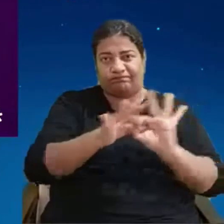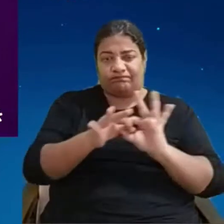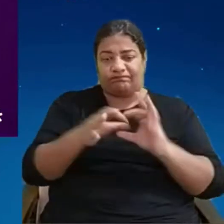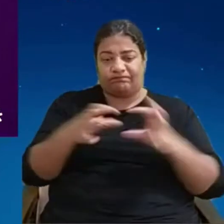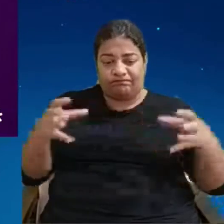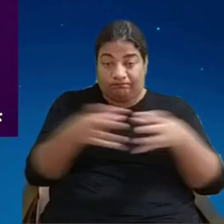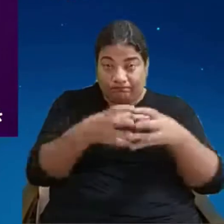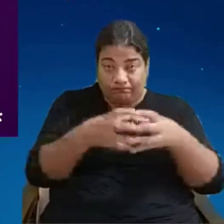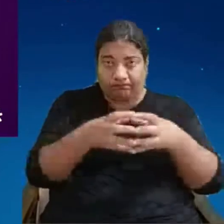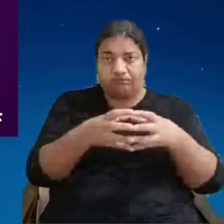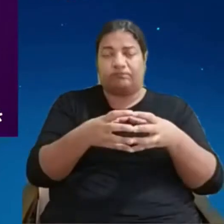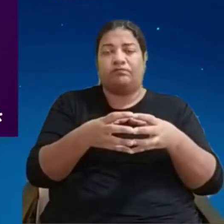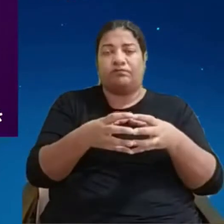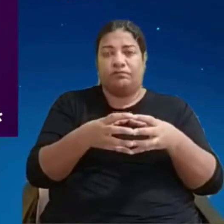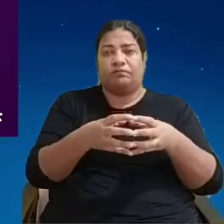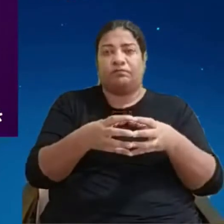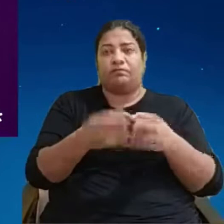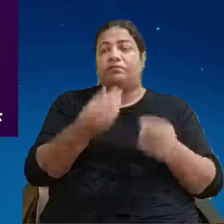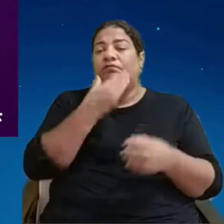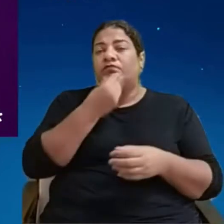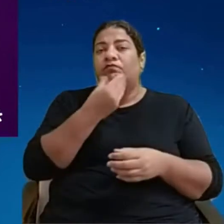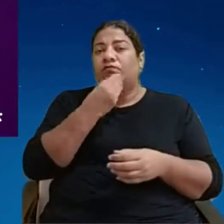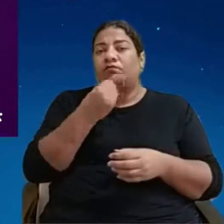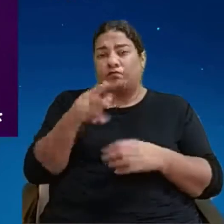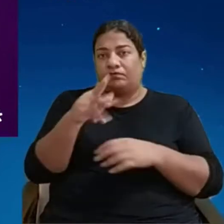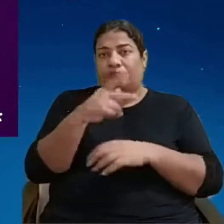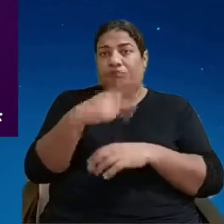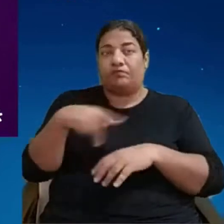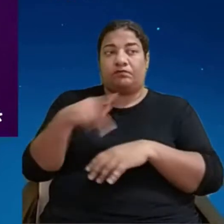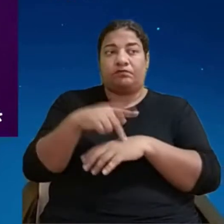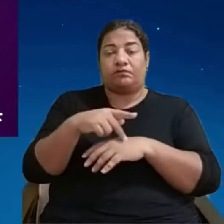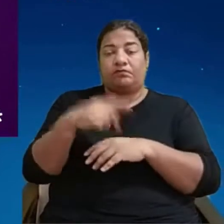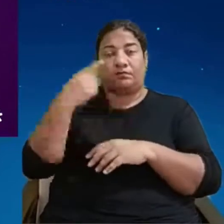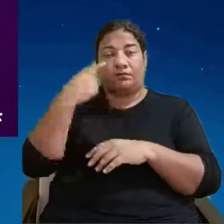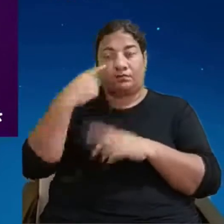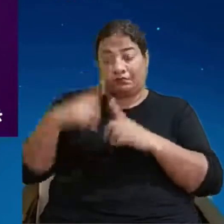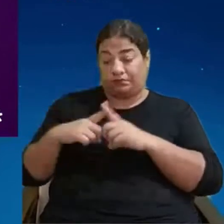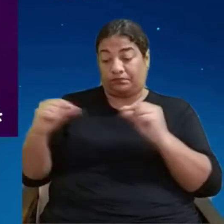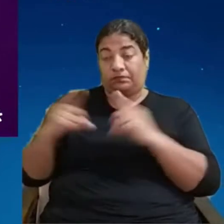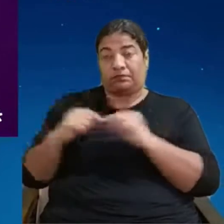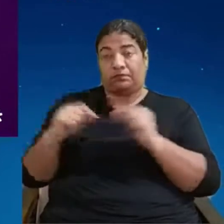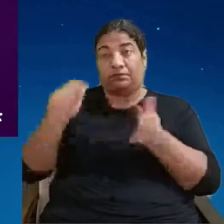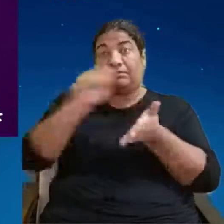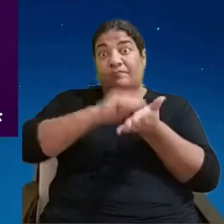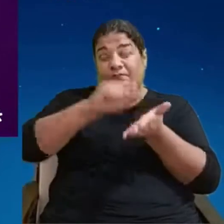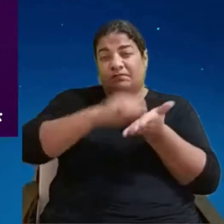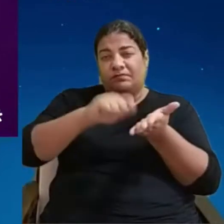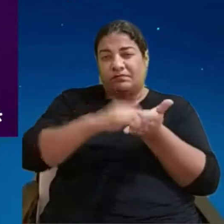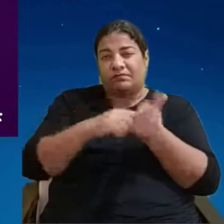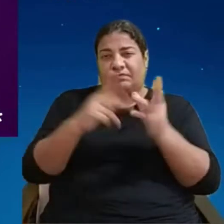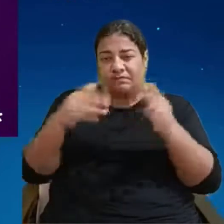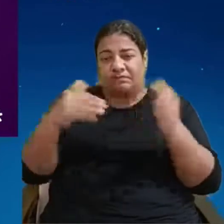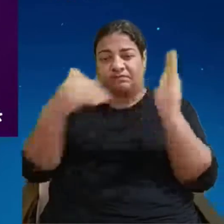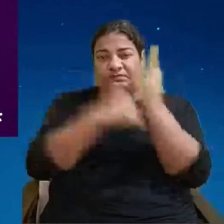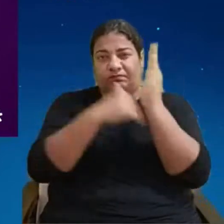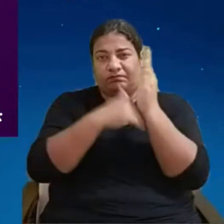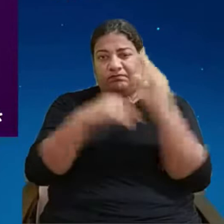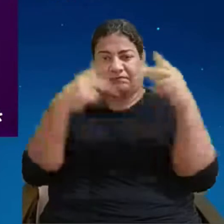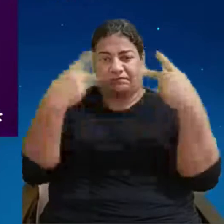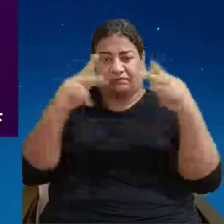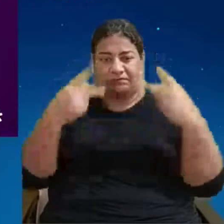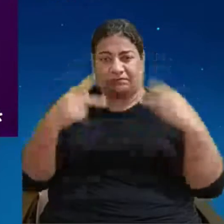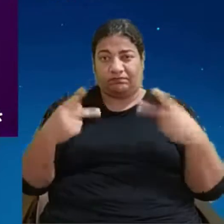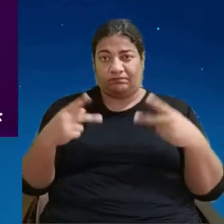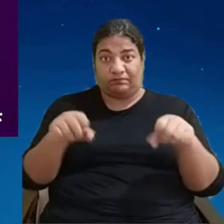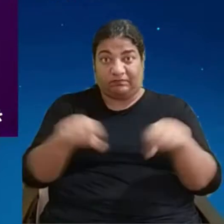valor. Foi um japonês, ninguém sabe quem é o cara, que escreveu esse código e é inquebrável. Então, essa é a maior segurança. Está como se você